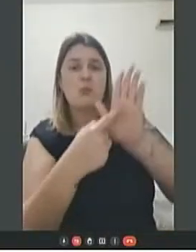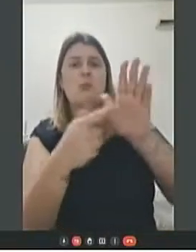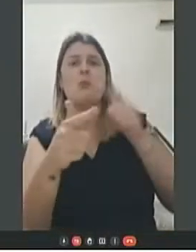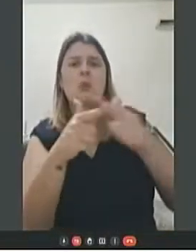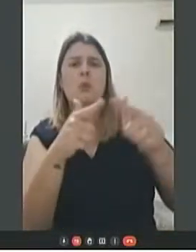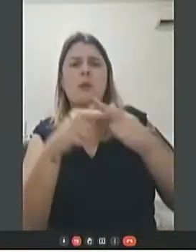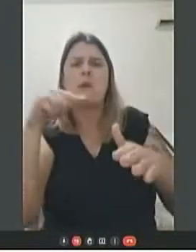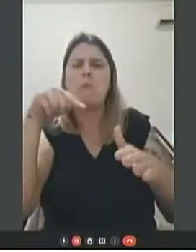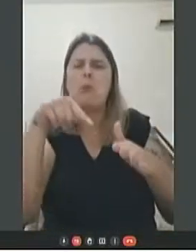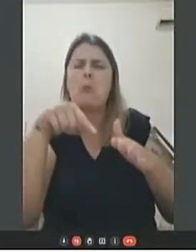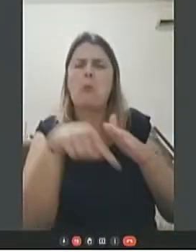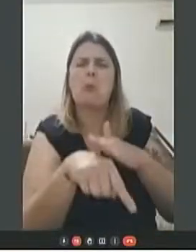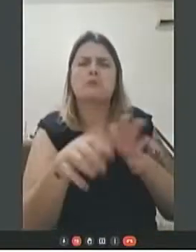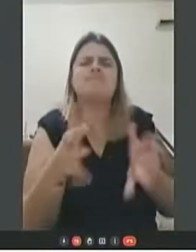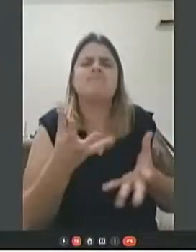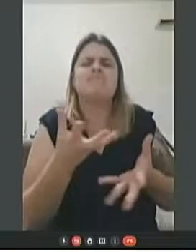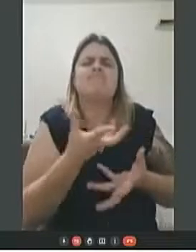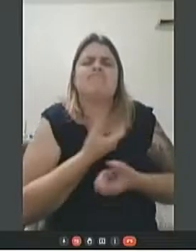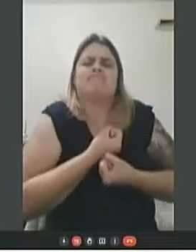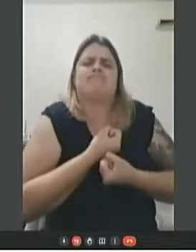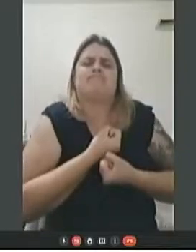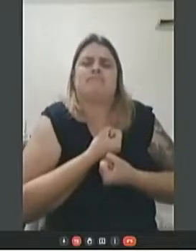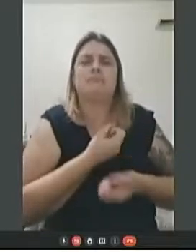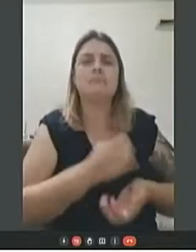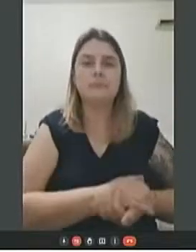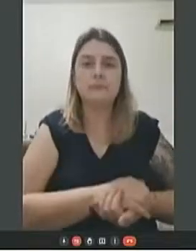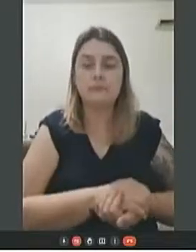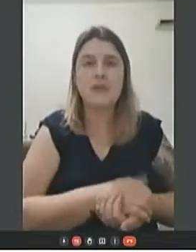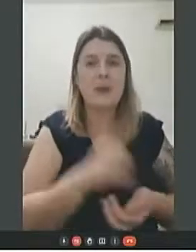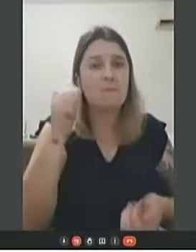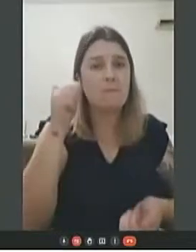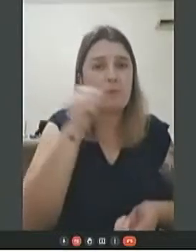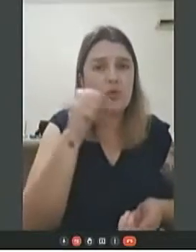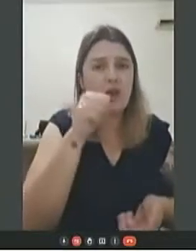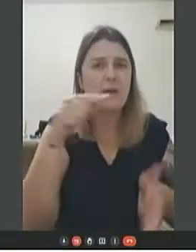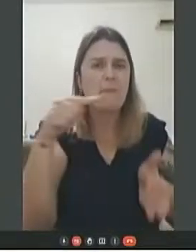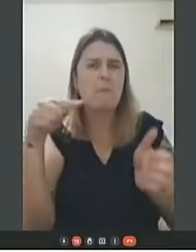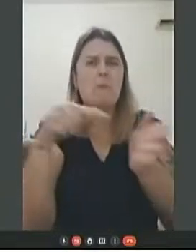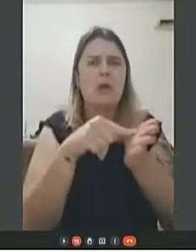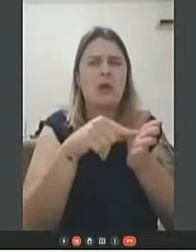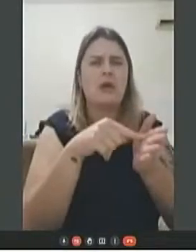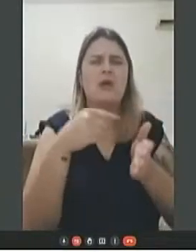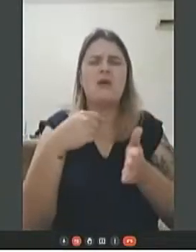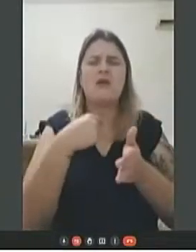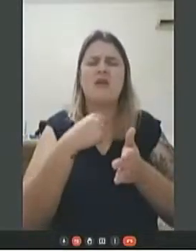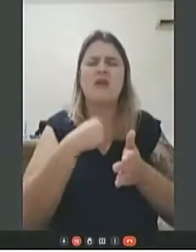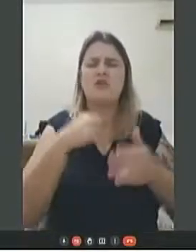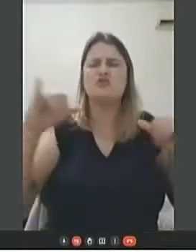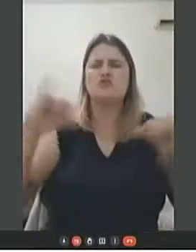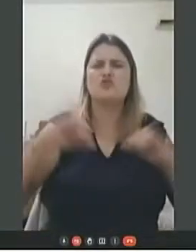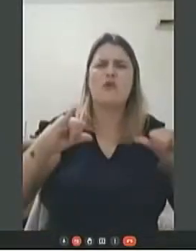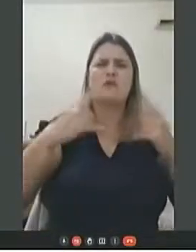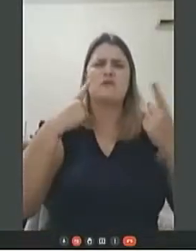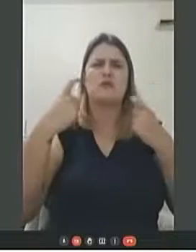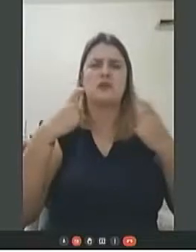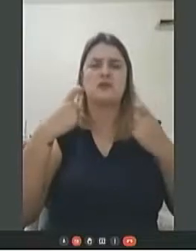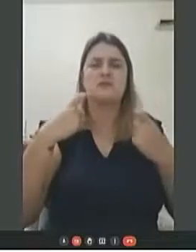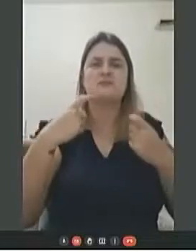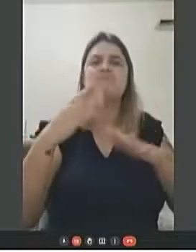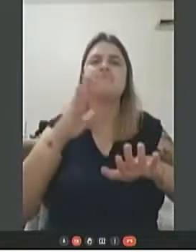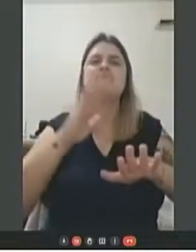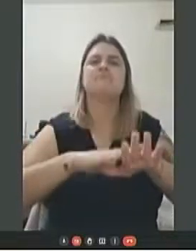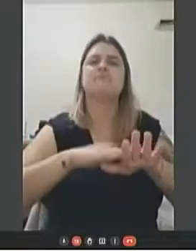imensamente doloroso. A mulher que denuncia essas violências precisa estar preparada para ser revitimizada.